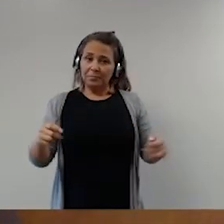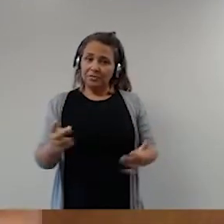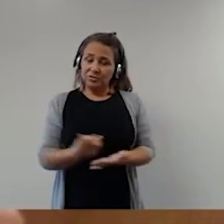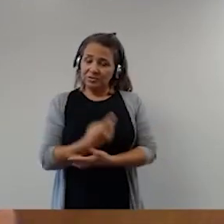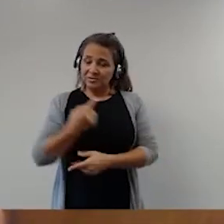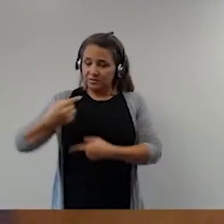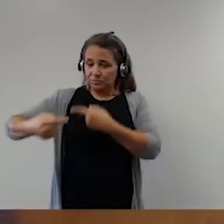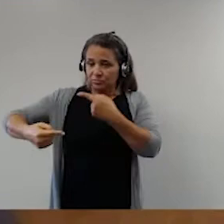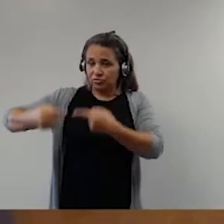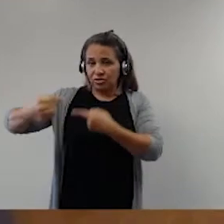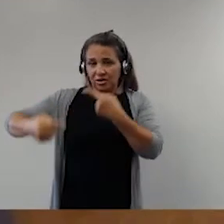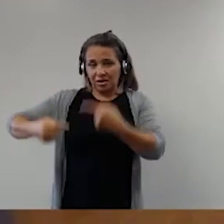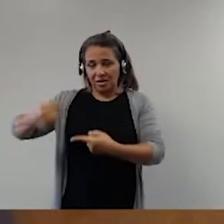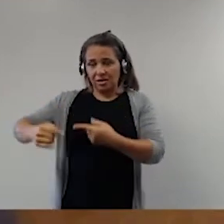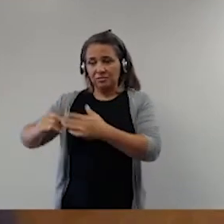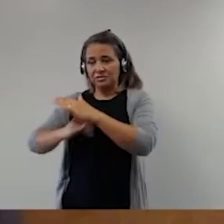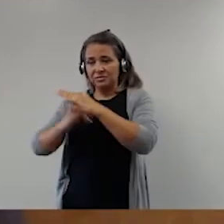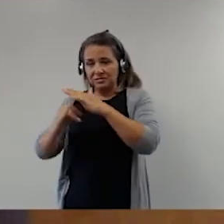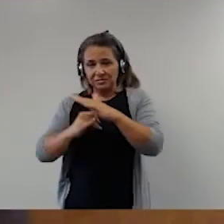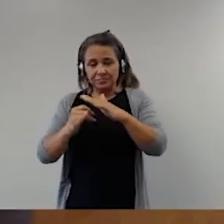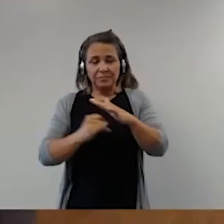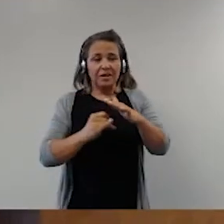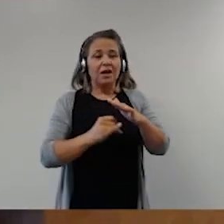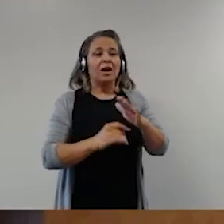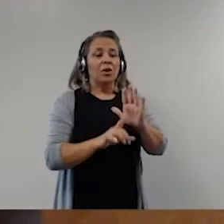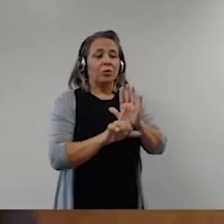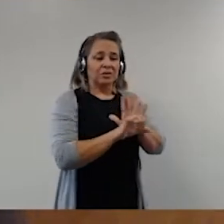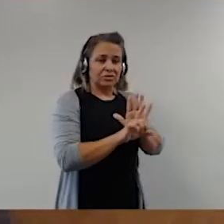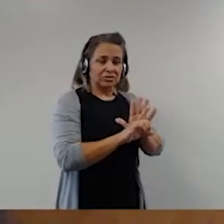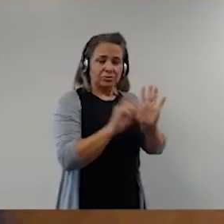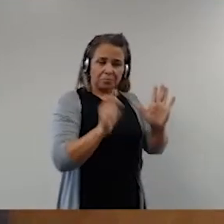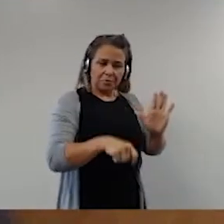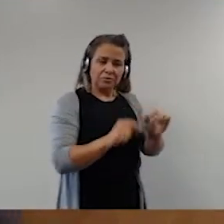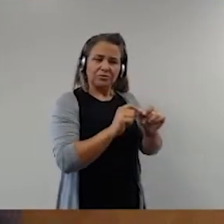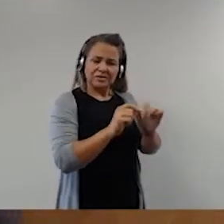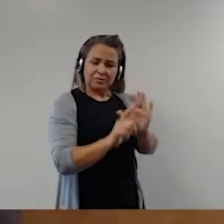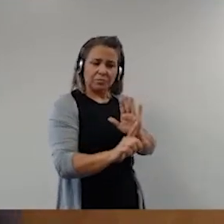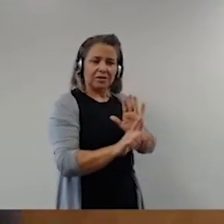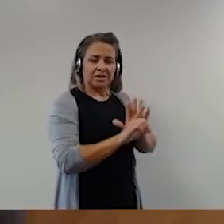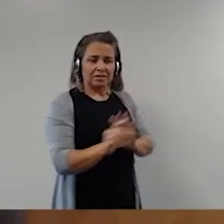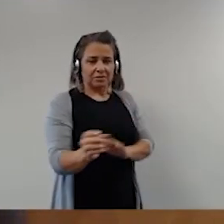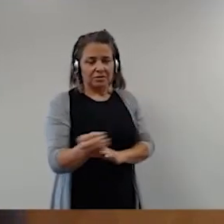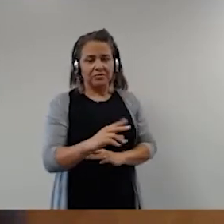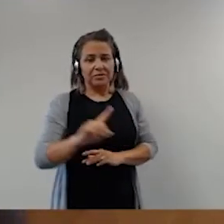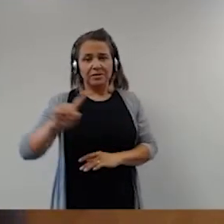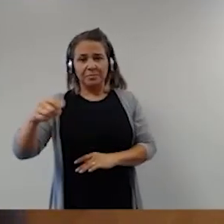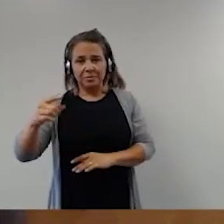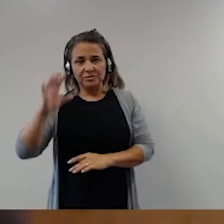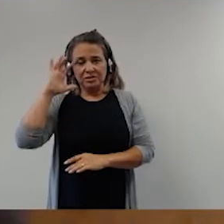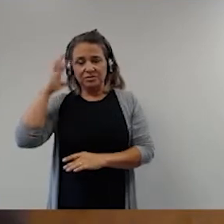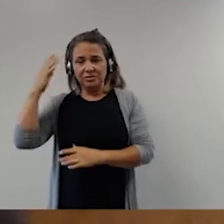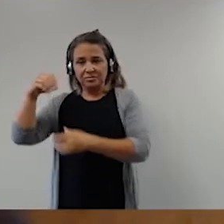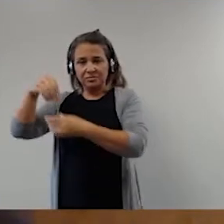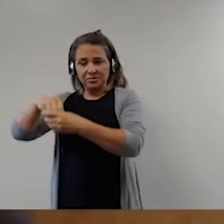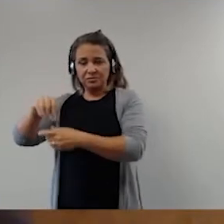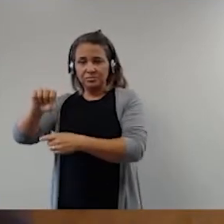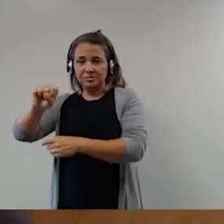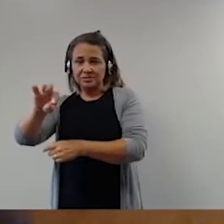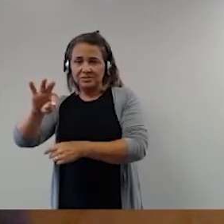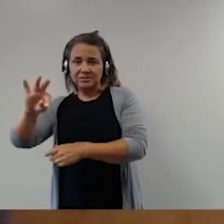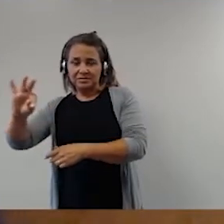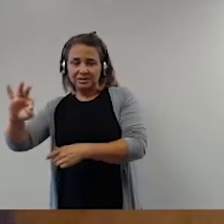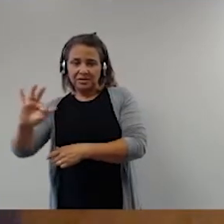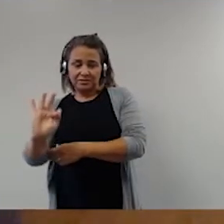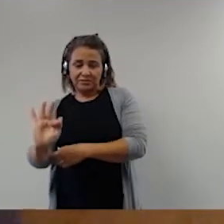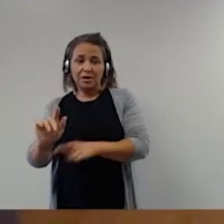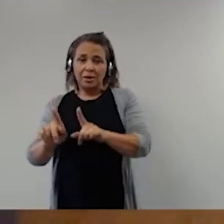diálogo entre instituições, o legislativo pode legislar de uma forma nova depois de uma decisão do Supremo, pode até editar